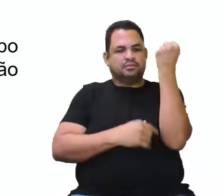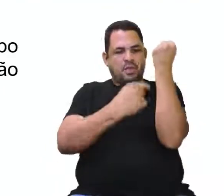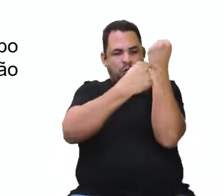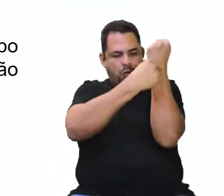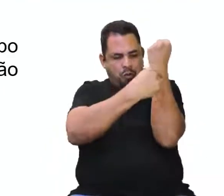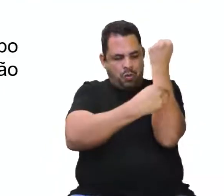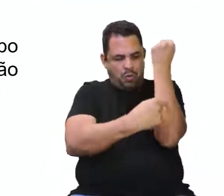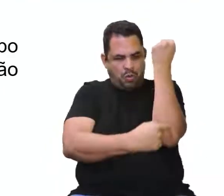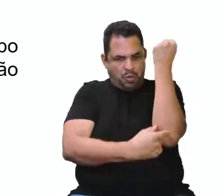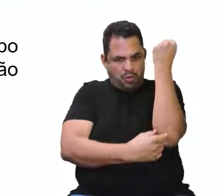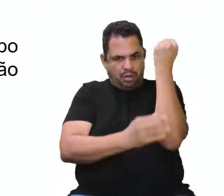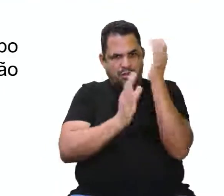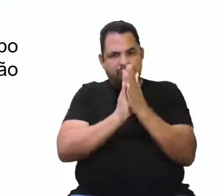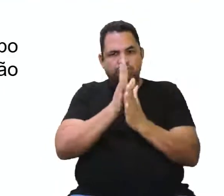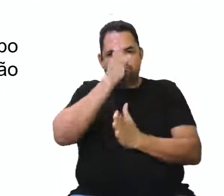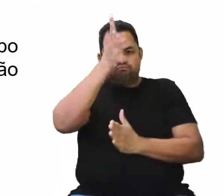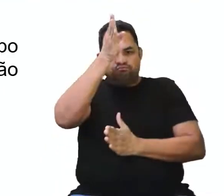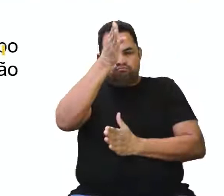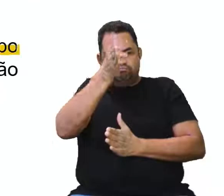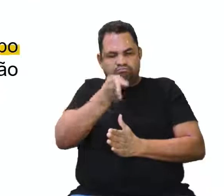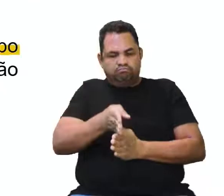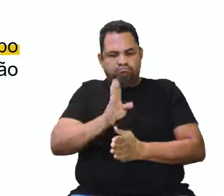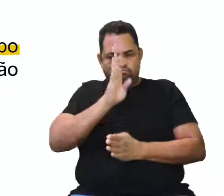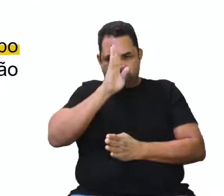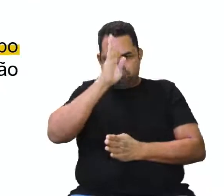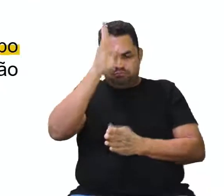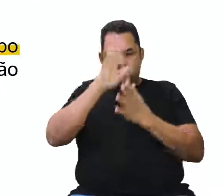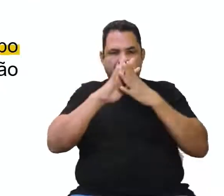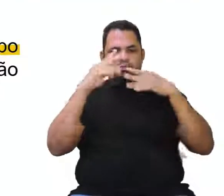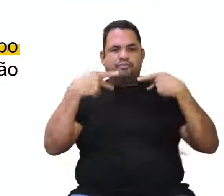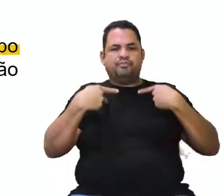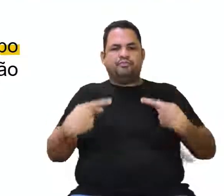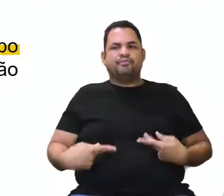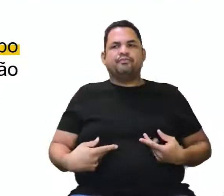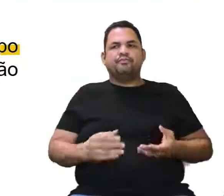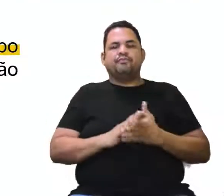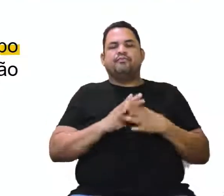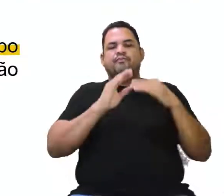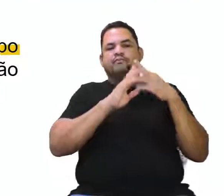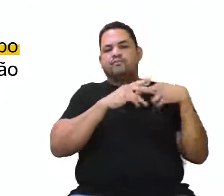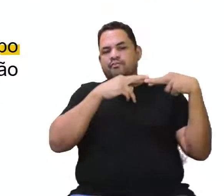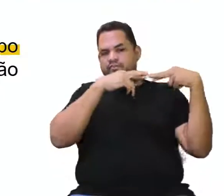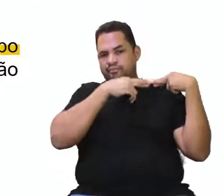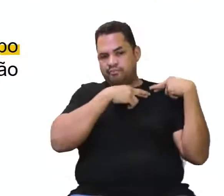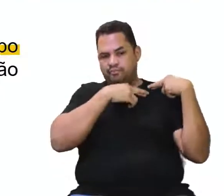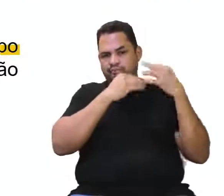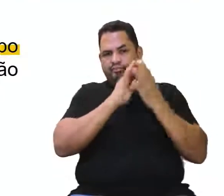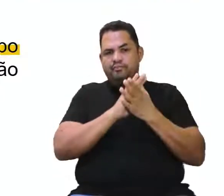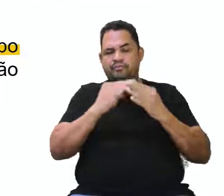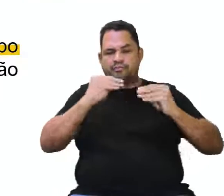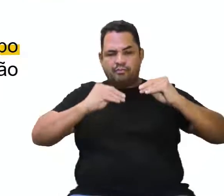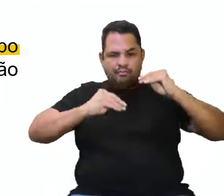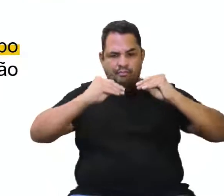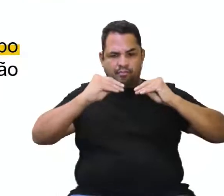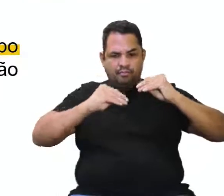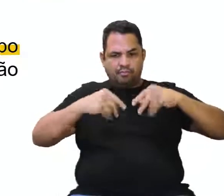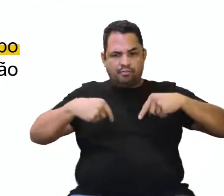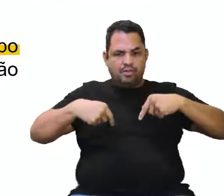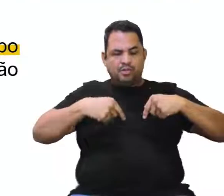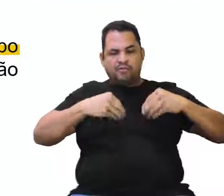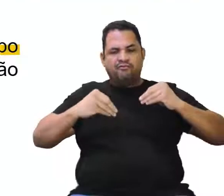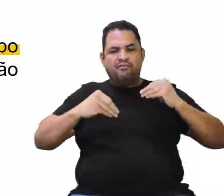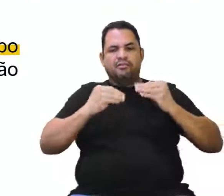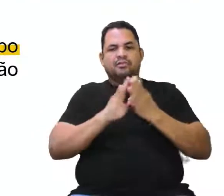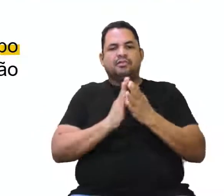A coluna vertebral é o eixo central do corpo, responsável pela flexibilidade do